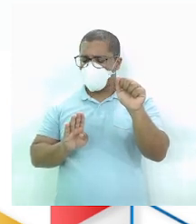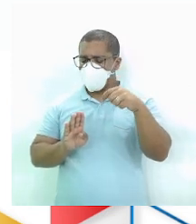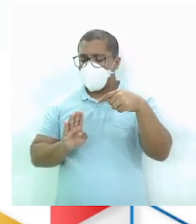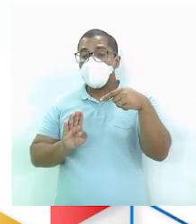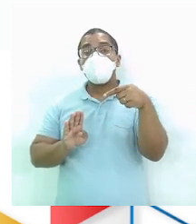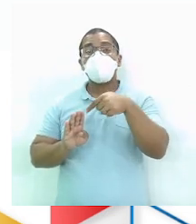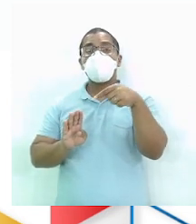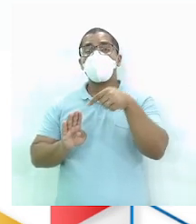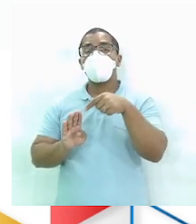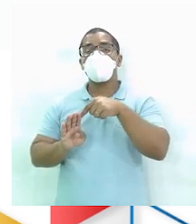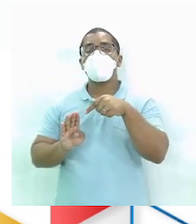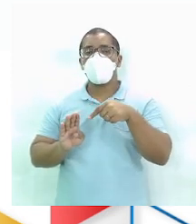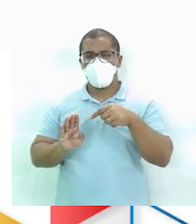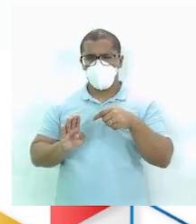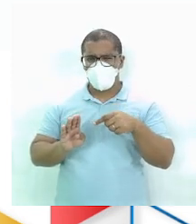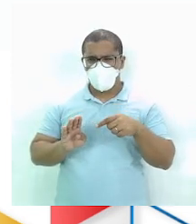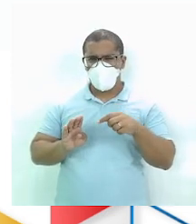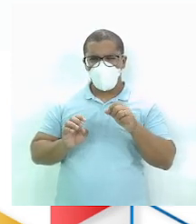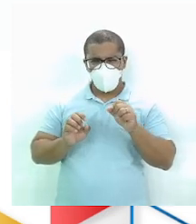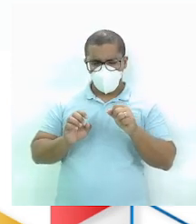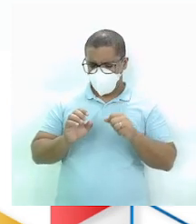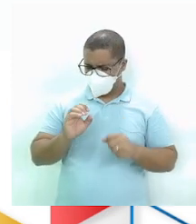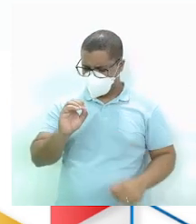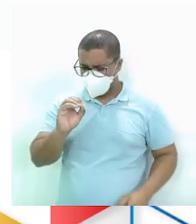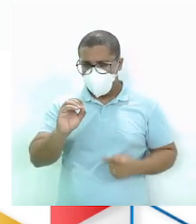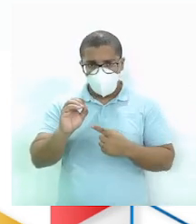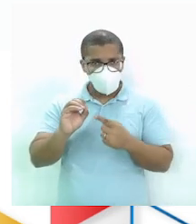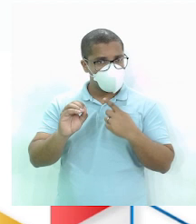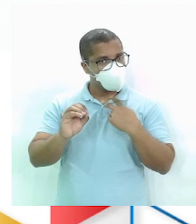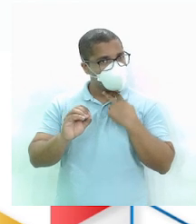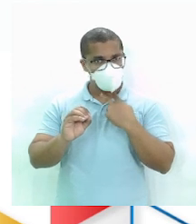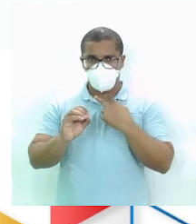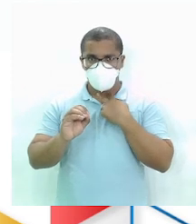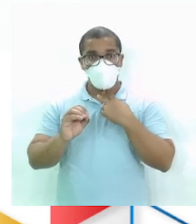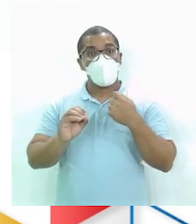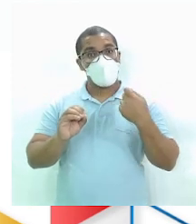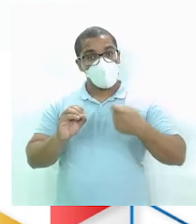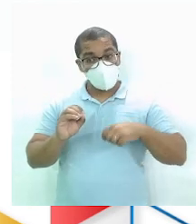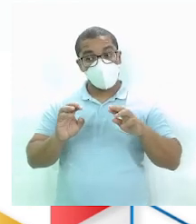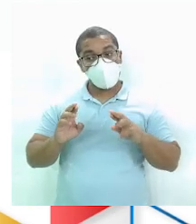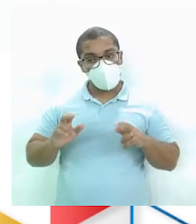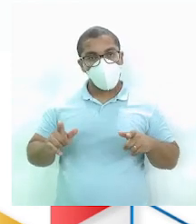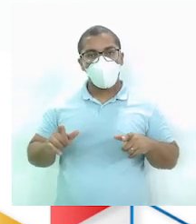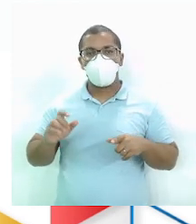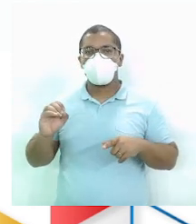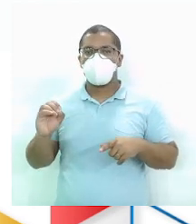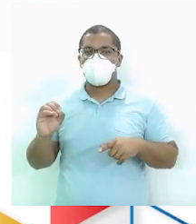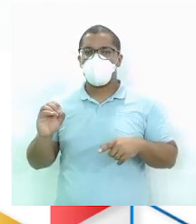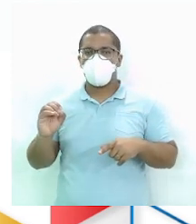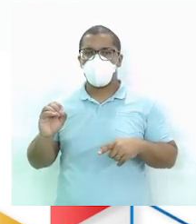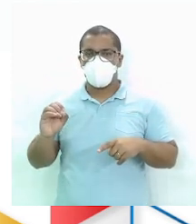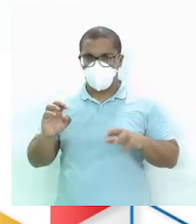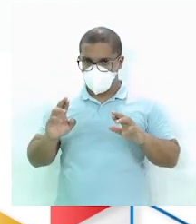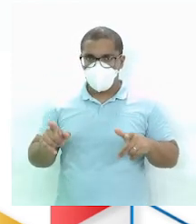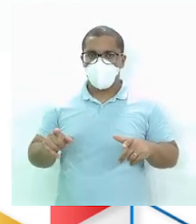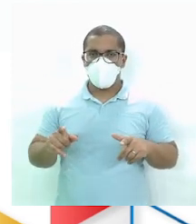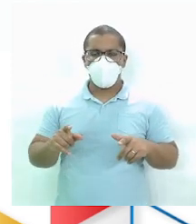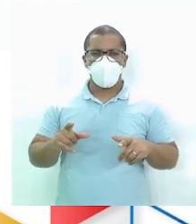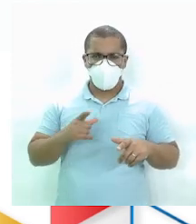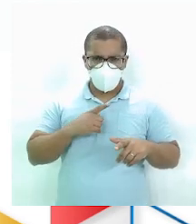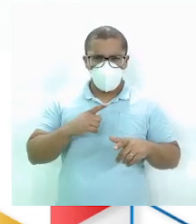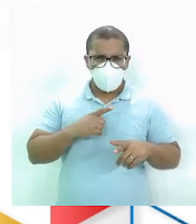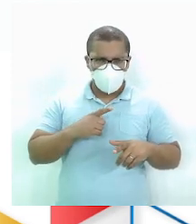Ele tem Ele não pode ser Igual a zero Ele tem que ser Diferente de zero Tá? Não existe